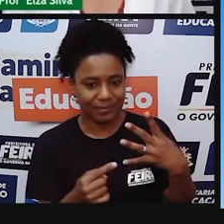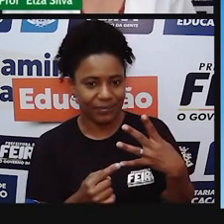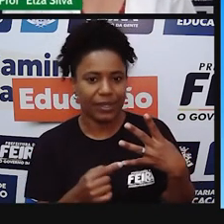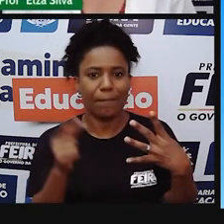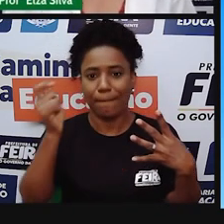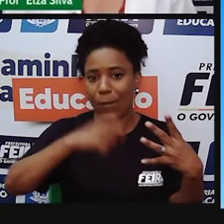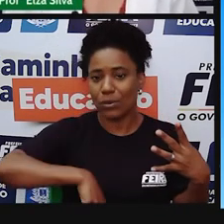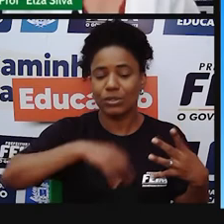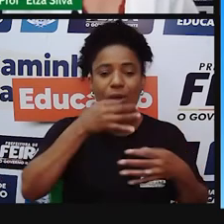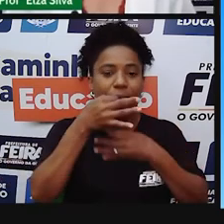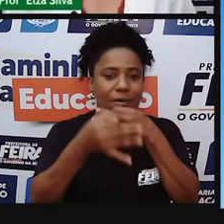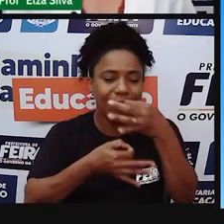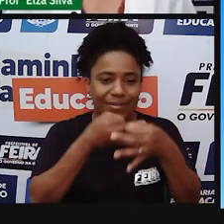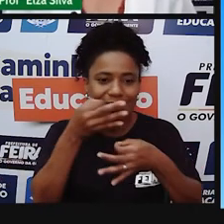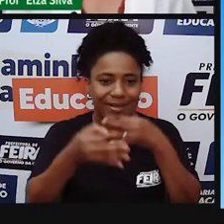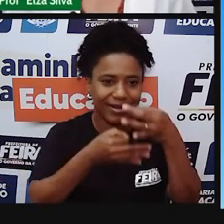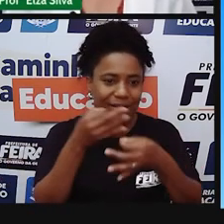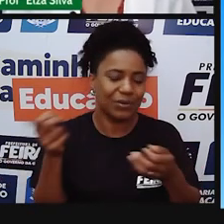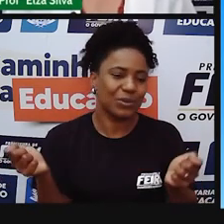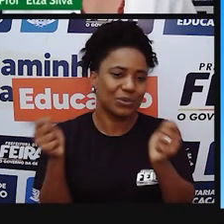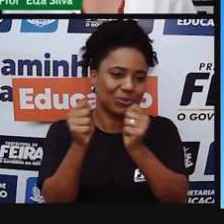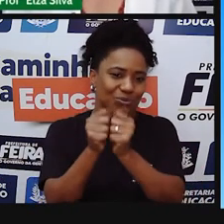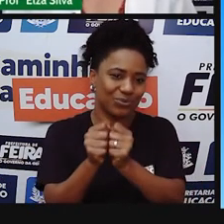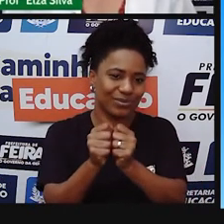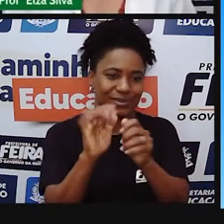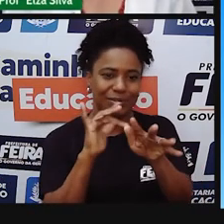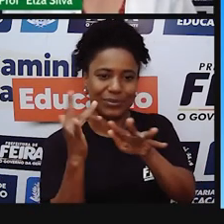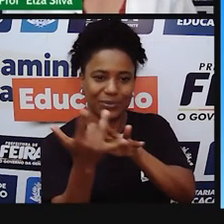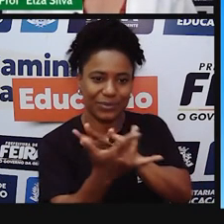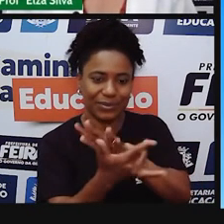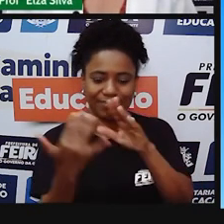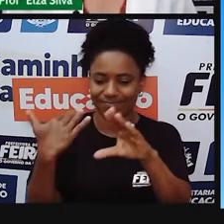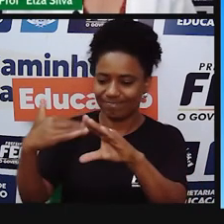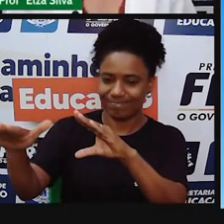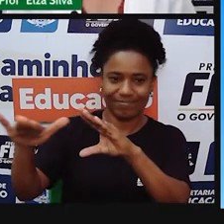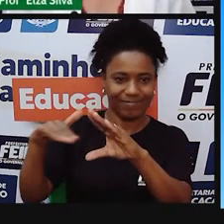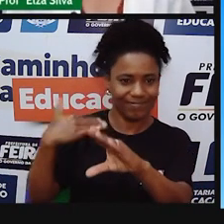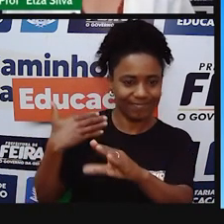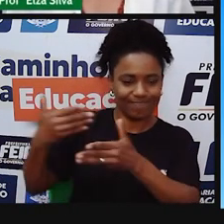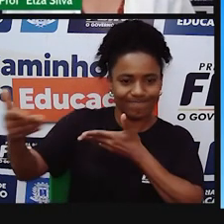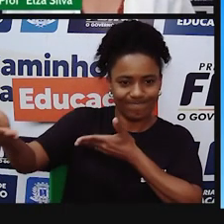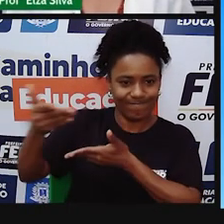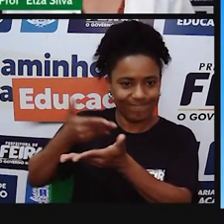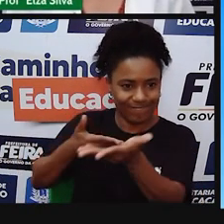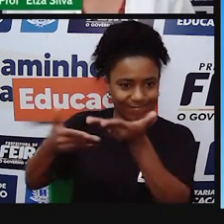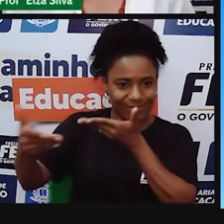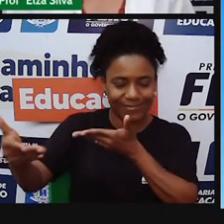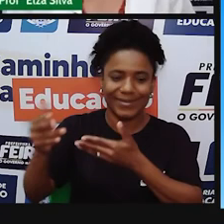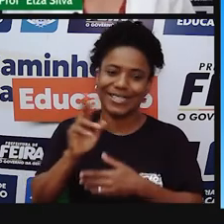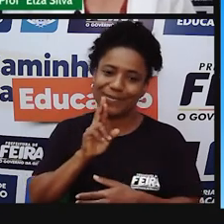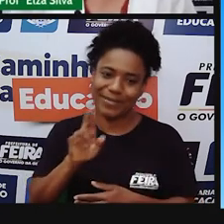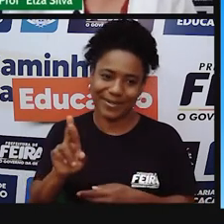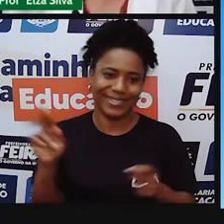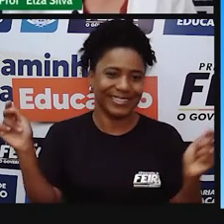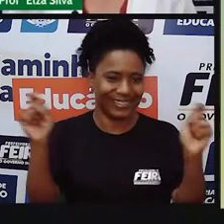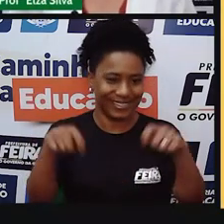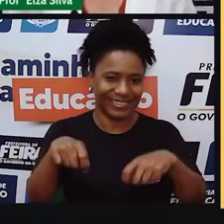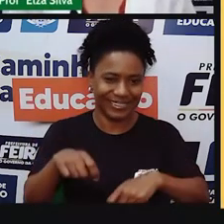opiniões com seus colegas através das redes sociais que você utiliza. Ok, students?